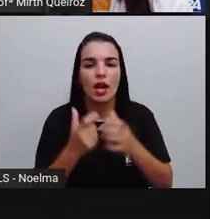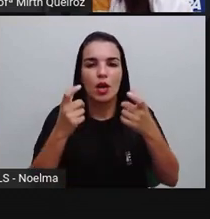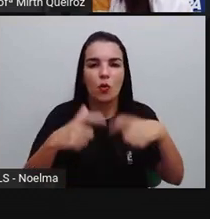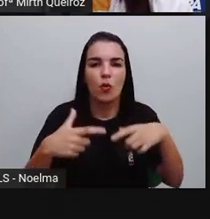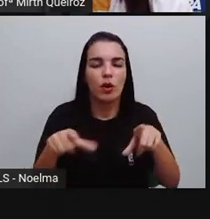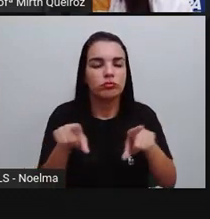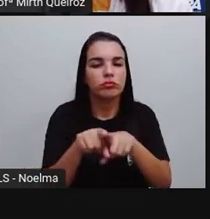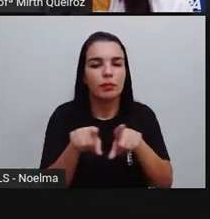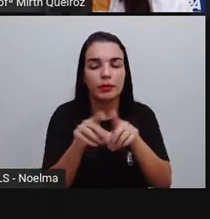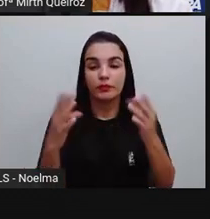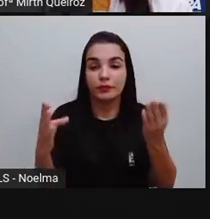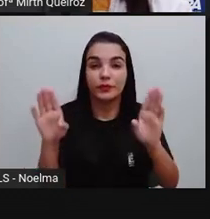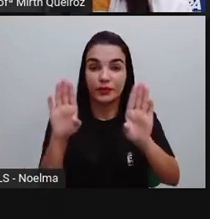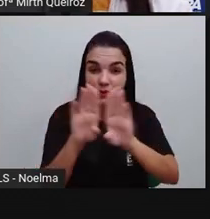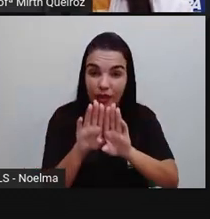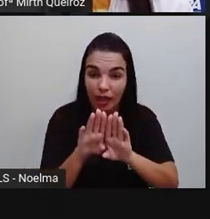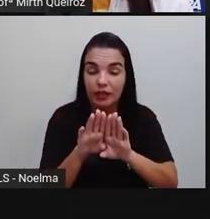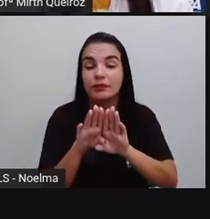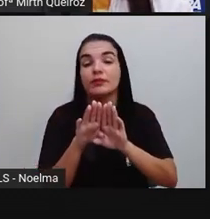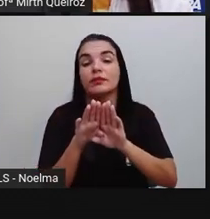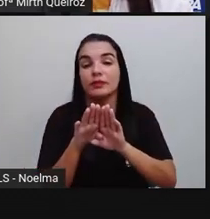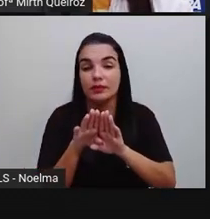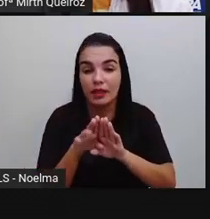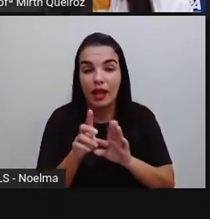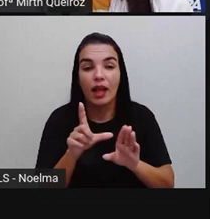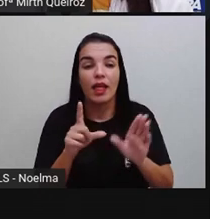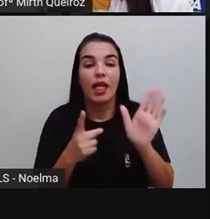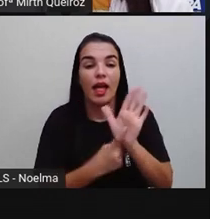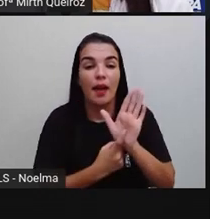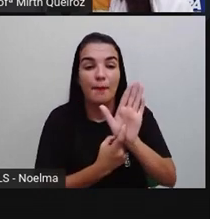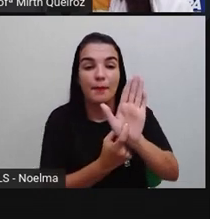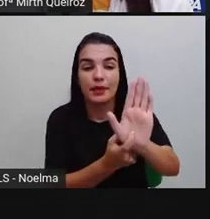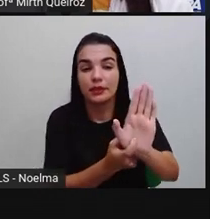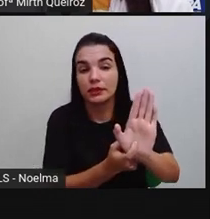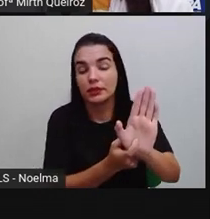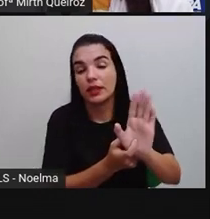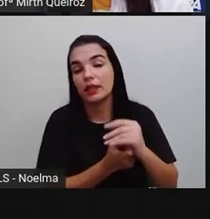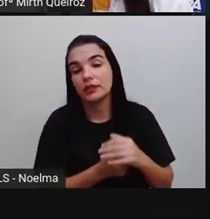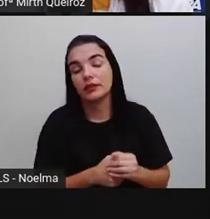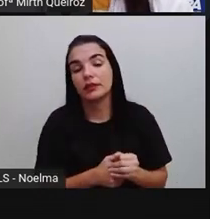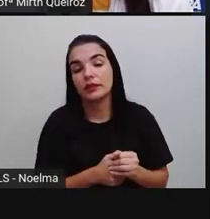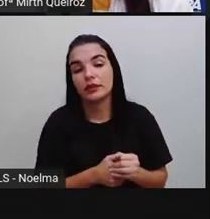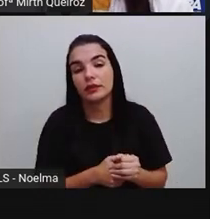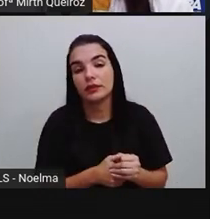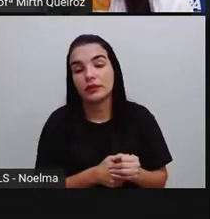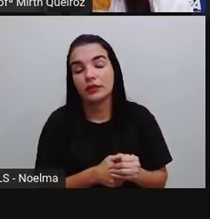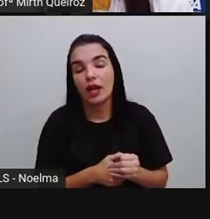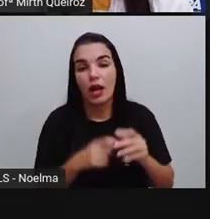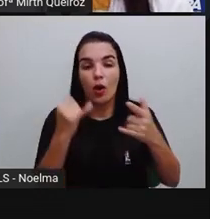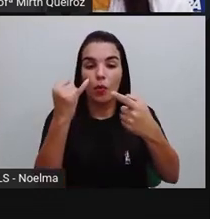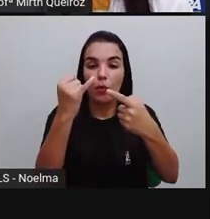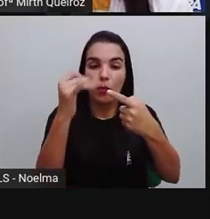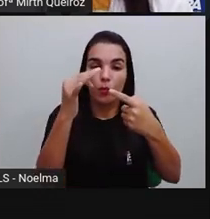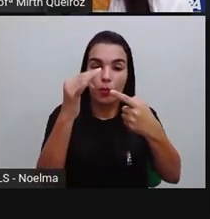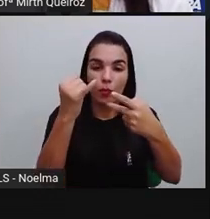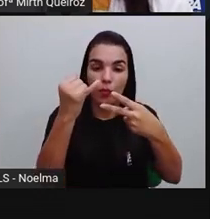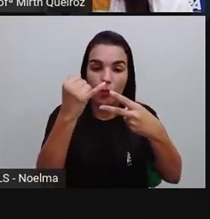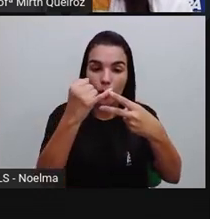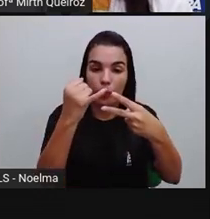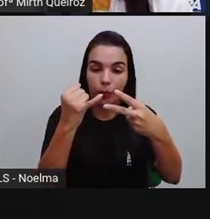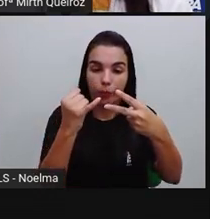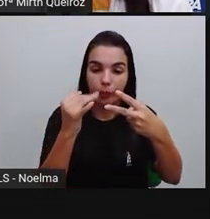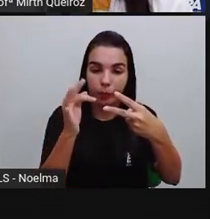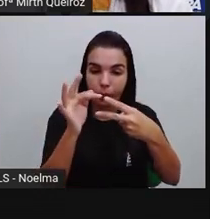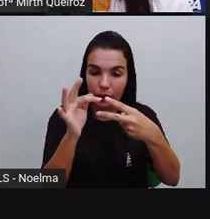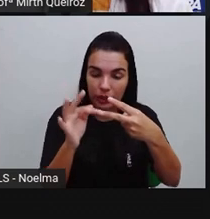ele também está fechado, ele apresenta, é um polígono fechado e simples,